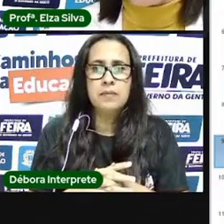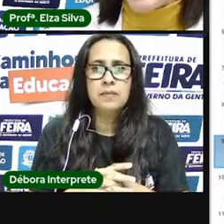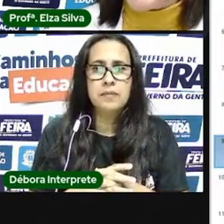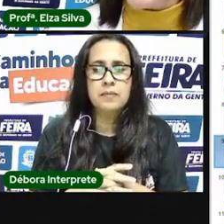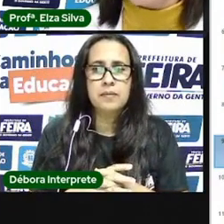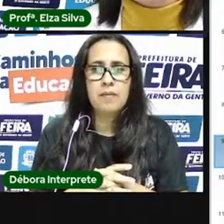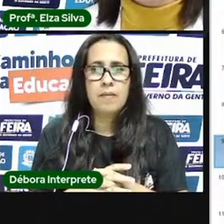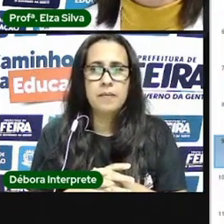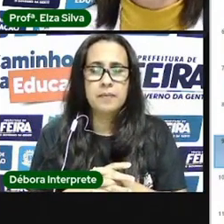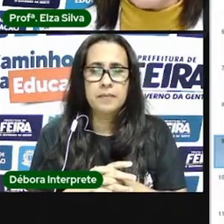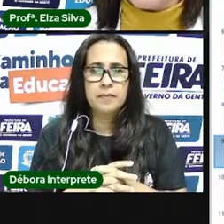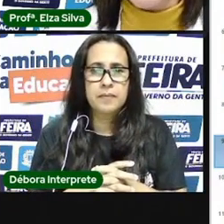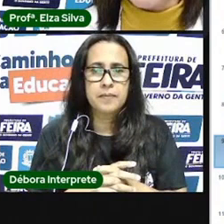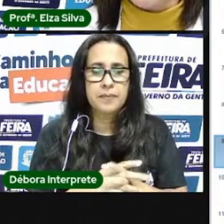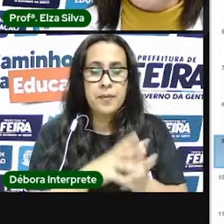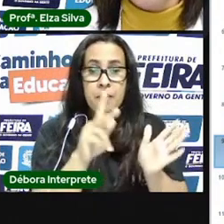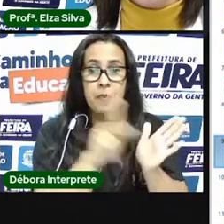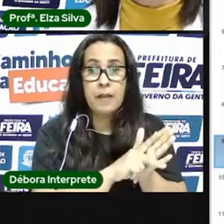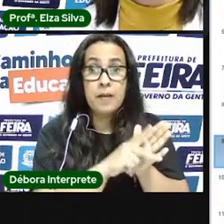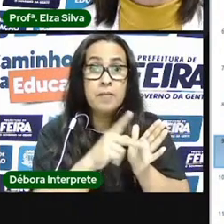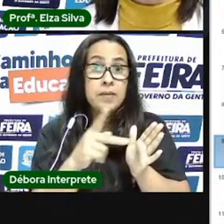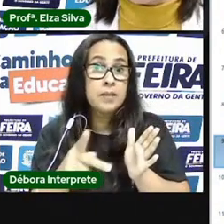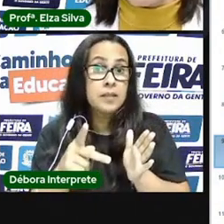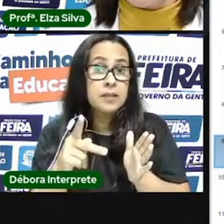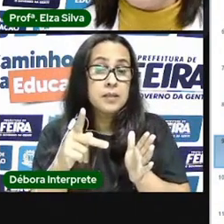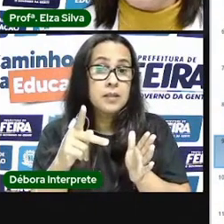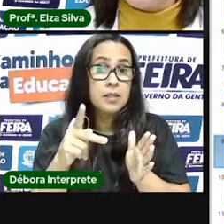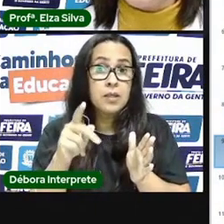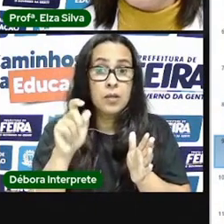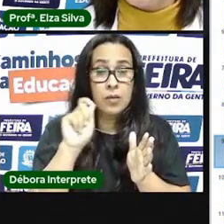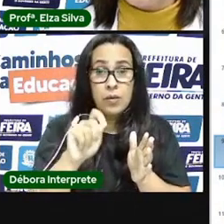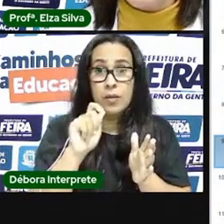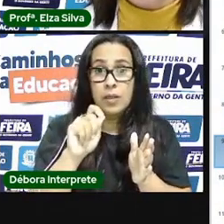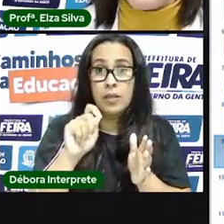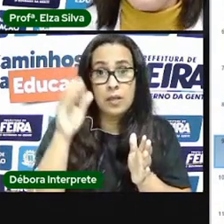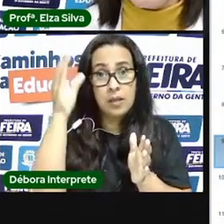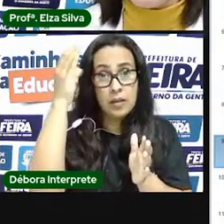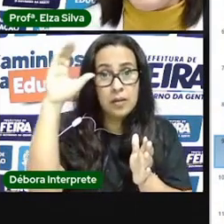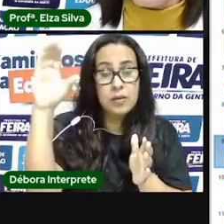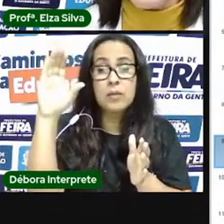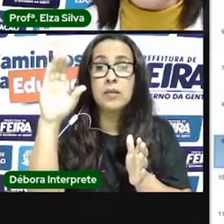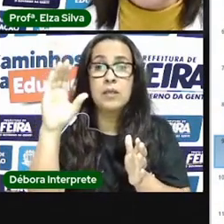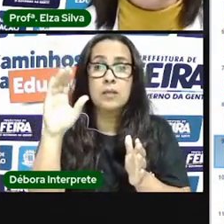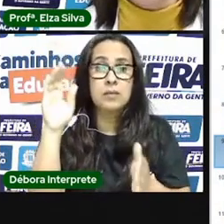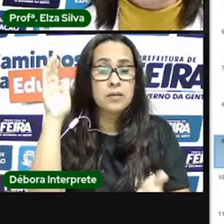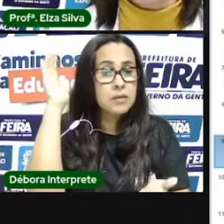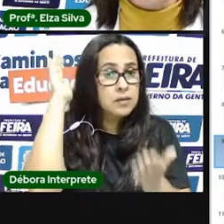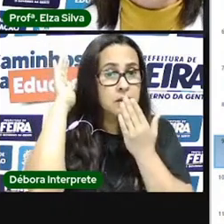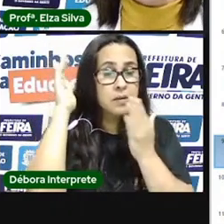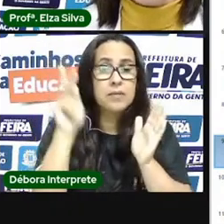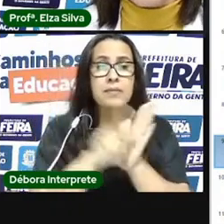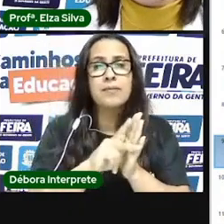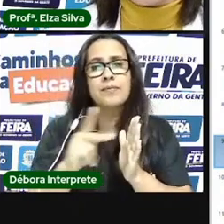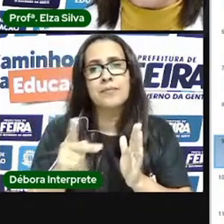fazia parte de rituais da cultura indígena. Deu para entender, queridos alunos?